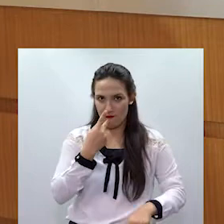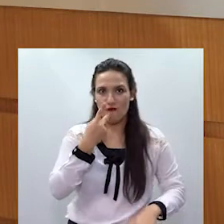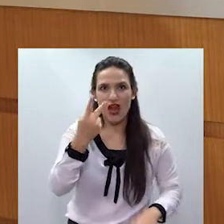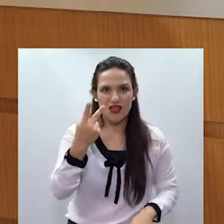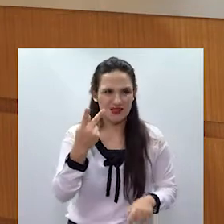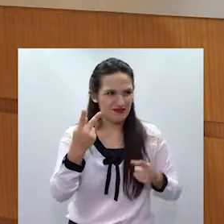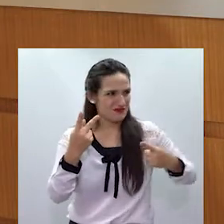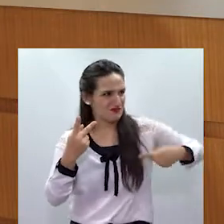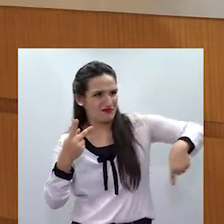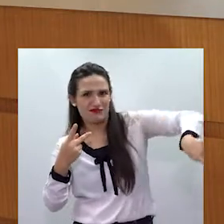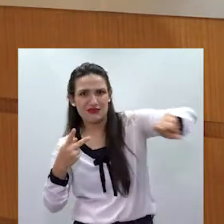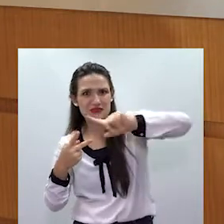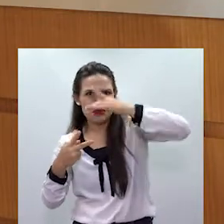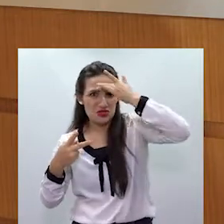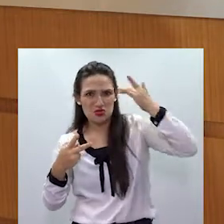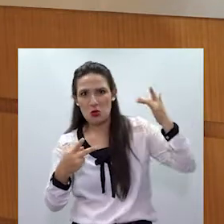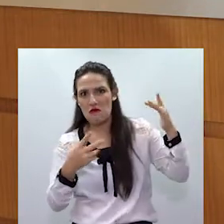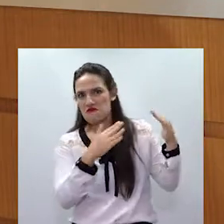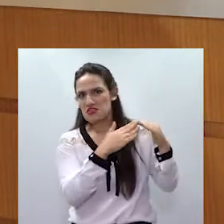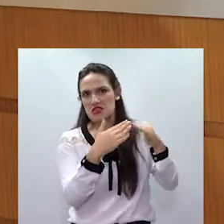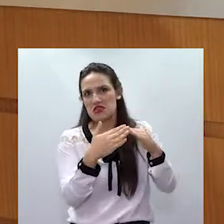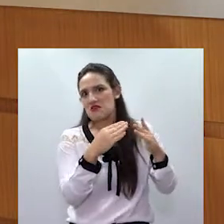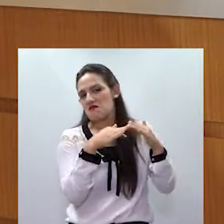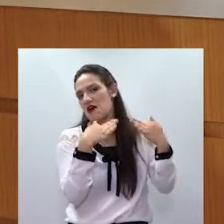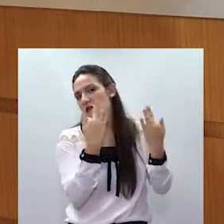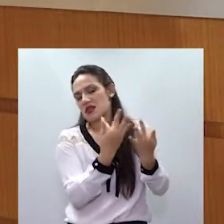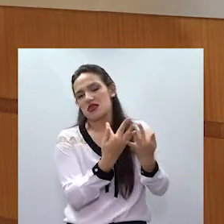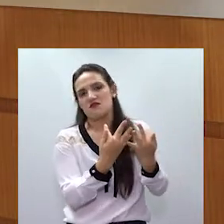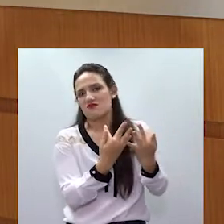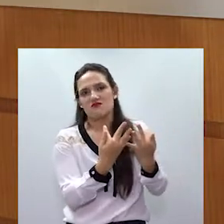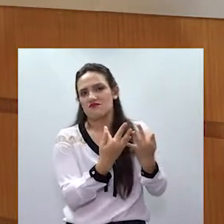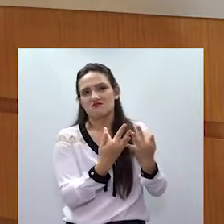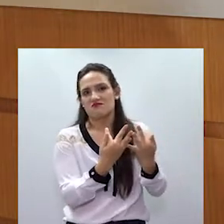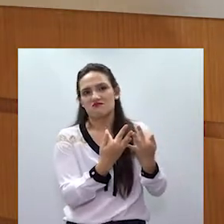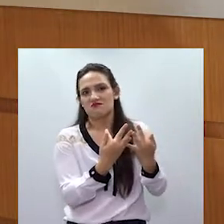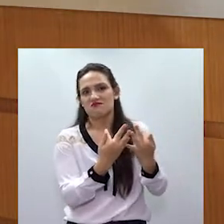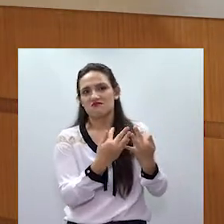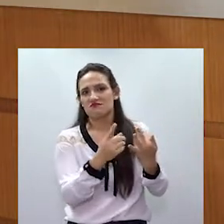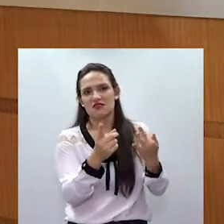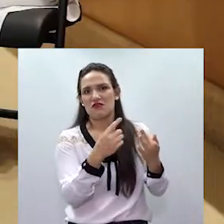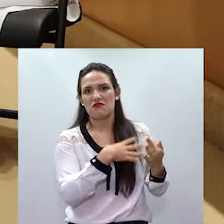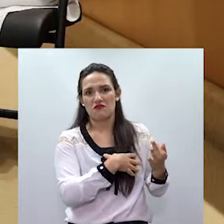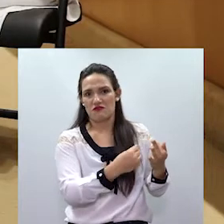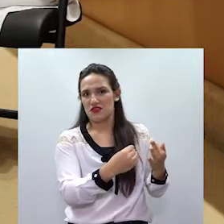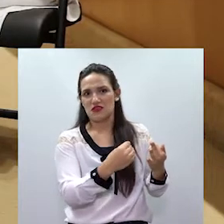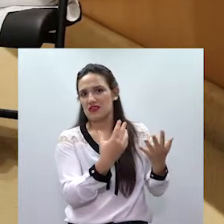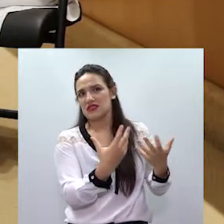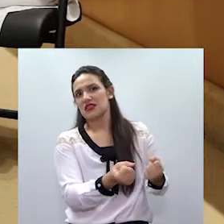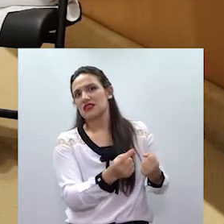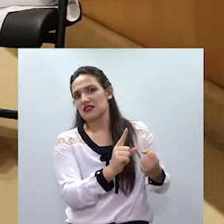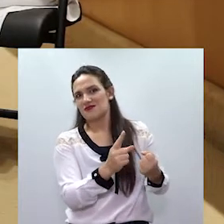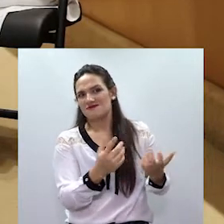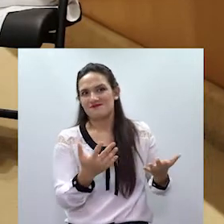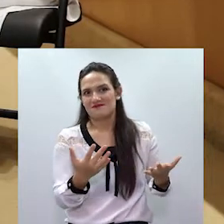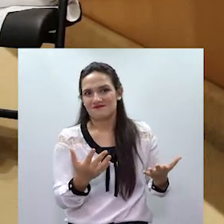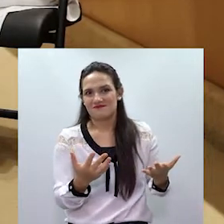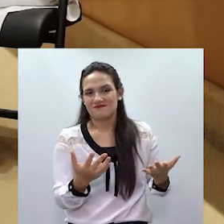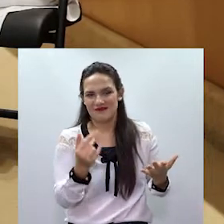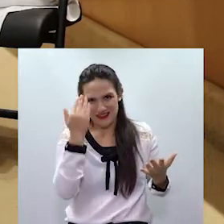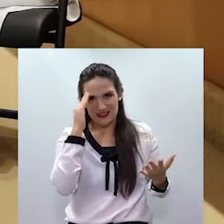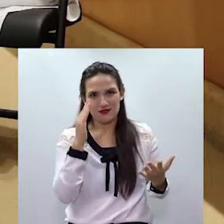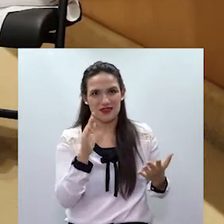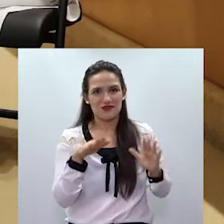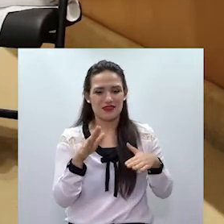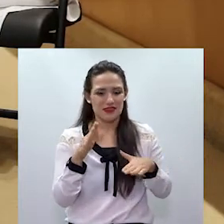audiência, e quando decidem romper um relacionamento, por exemplo, de 40 anos, elas afirmam que os filhos não deram suporte, que os filhos